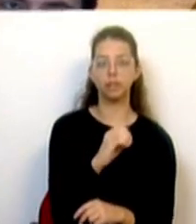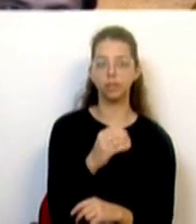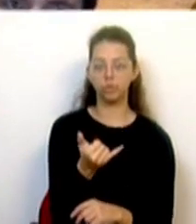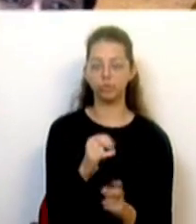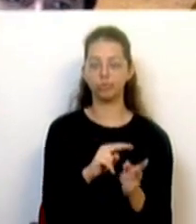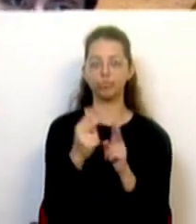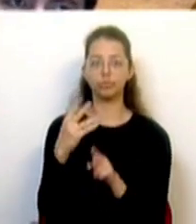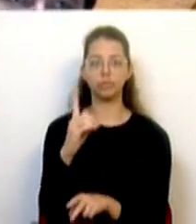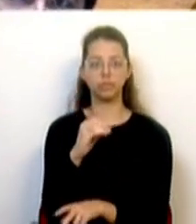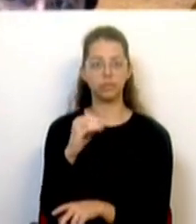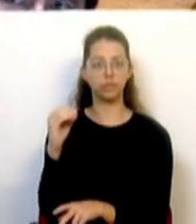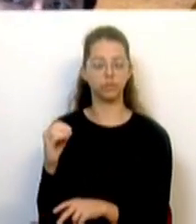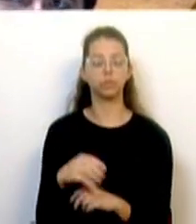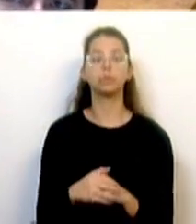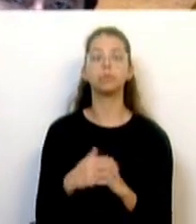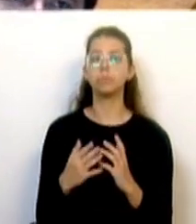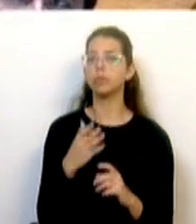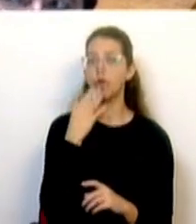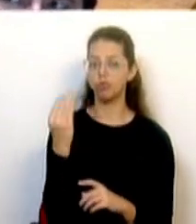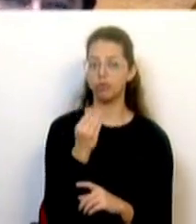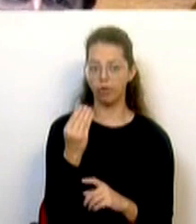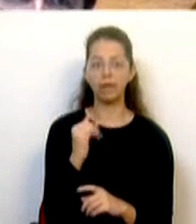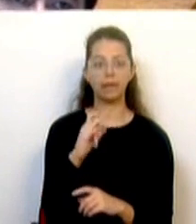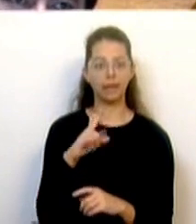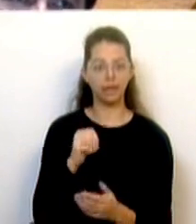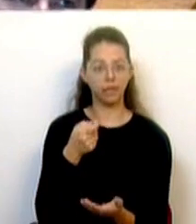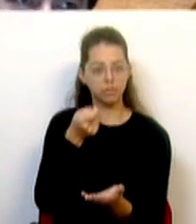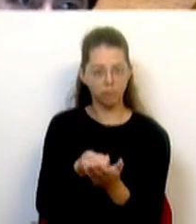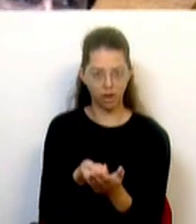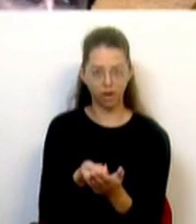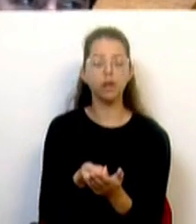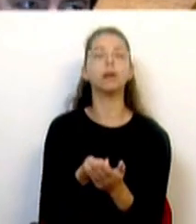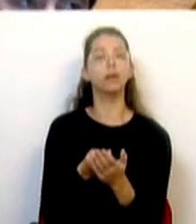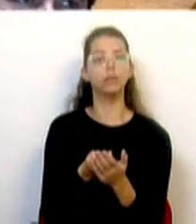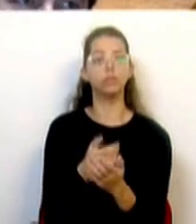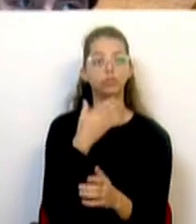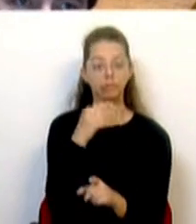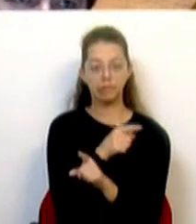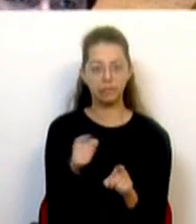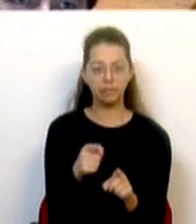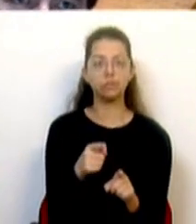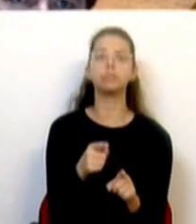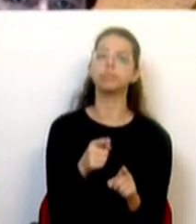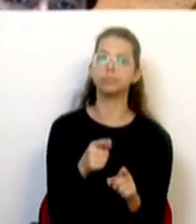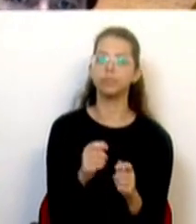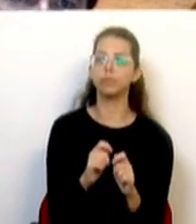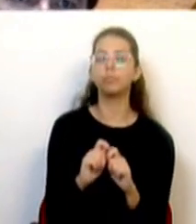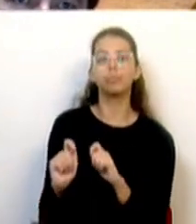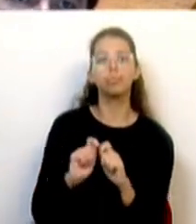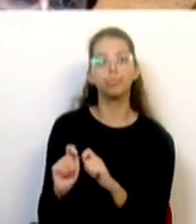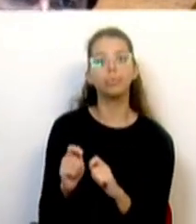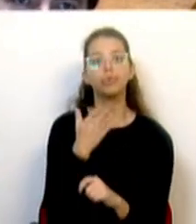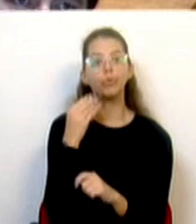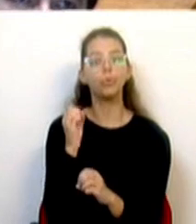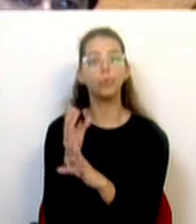600 euros. Mas mesmo os jovens que pagam IRS poderão agora contribuir para outros jovens. Alargámos a